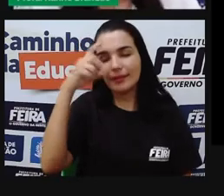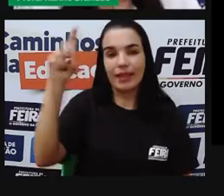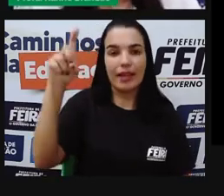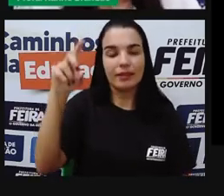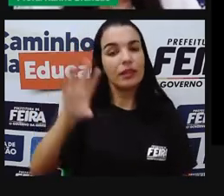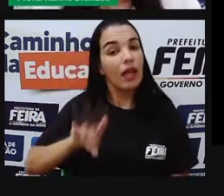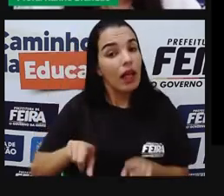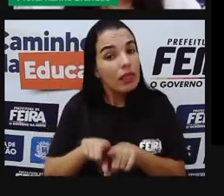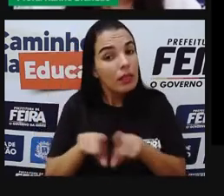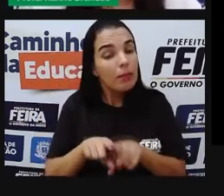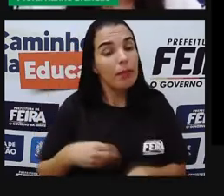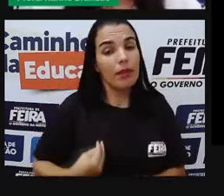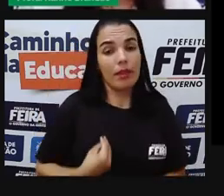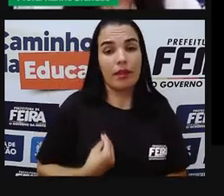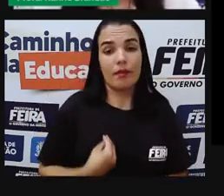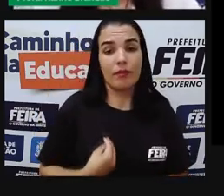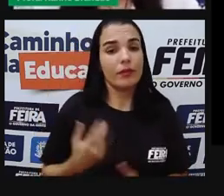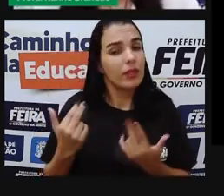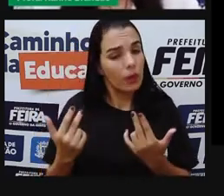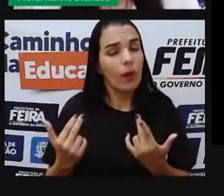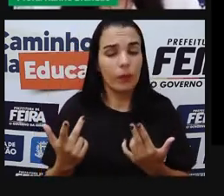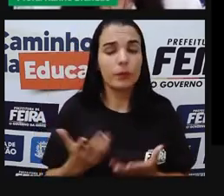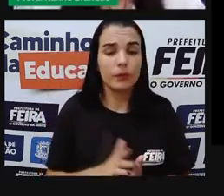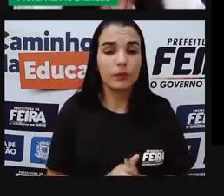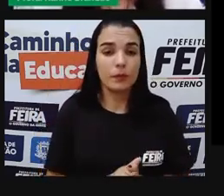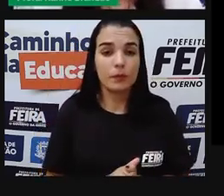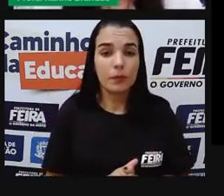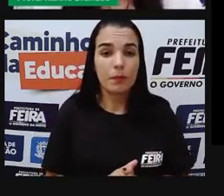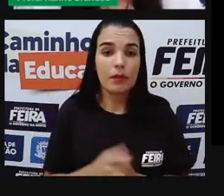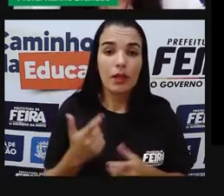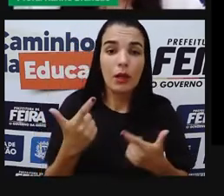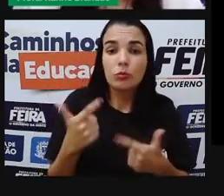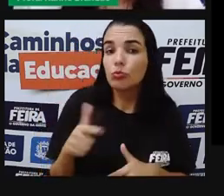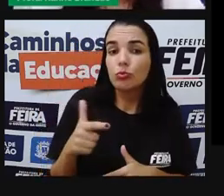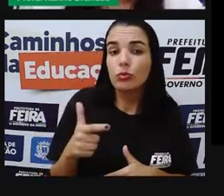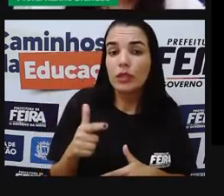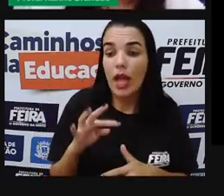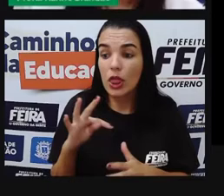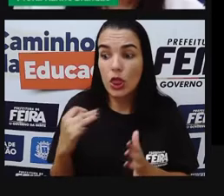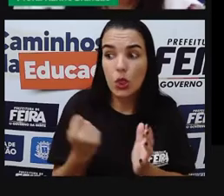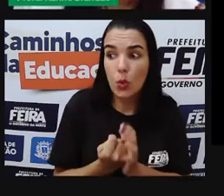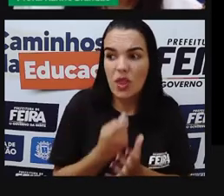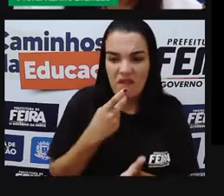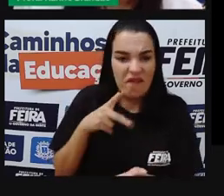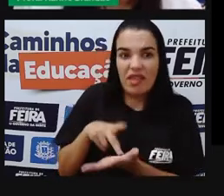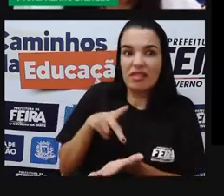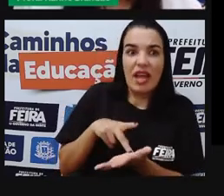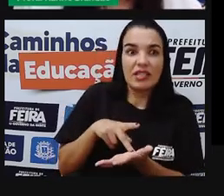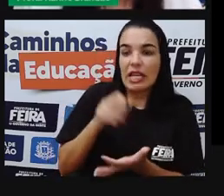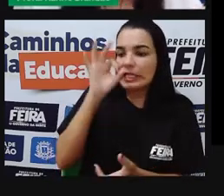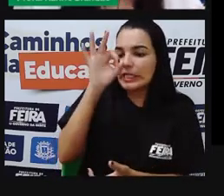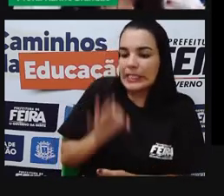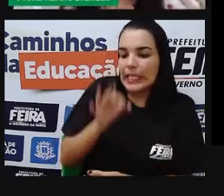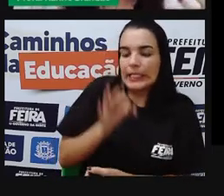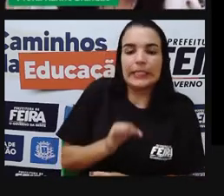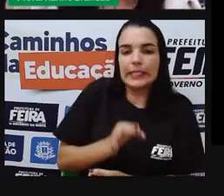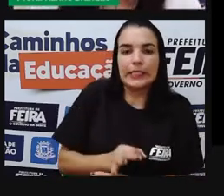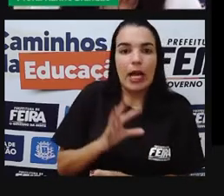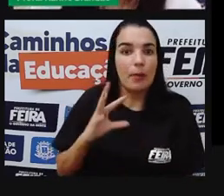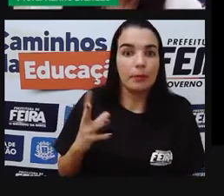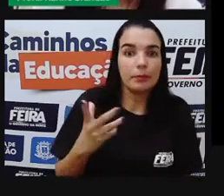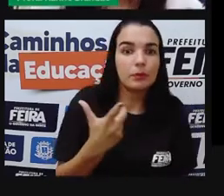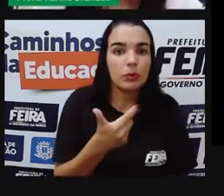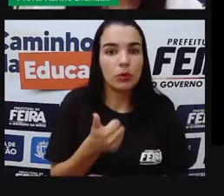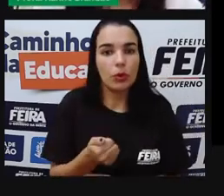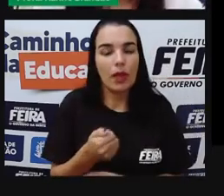a gente também precisa ser um pouco assim, né, não ter tudo como verdade absoluta, a gente sempre tem que